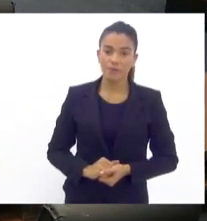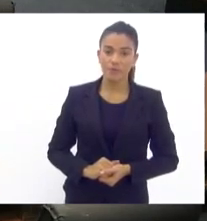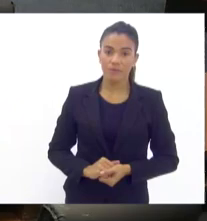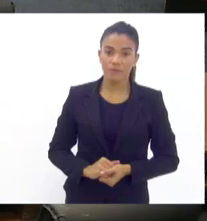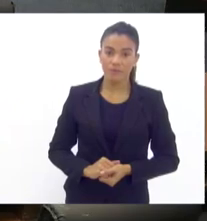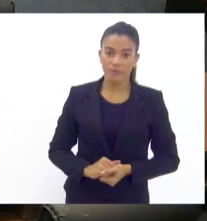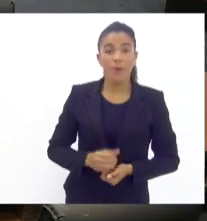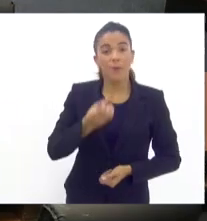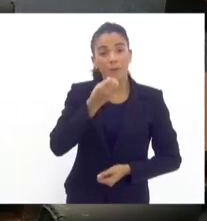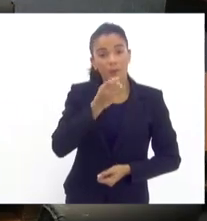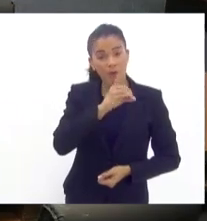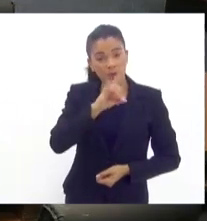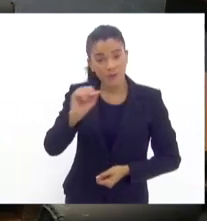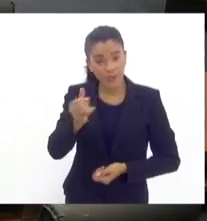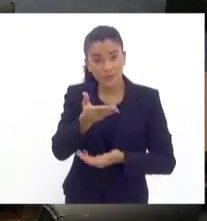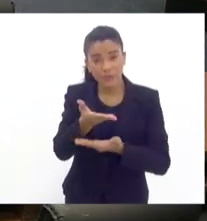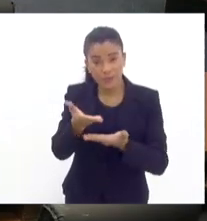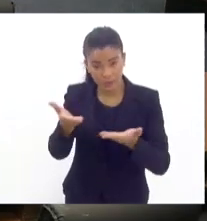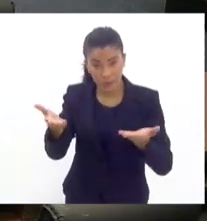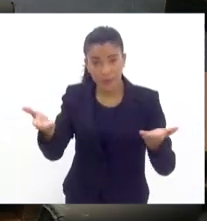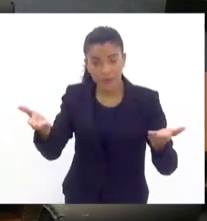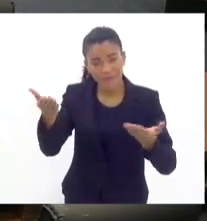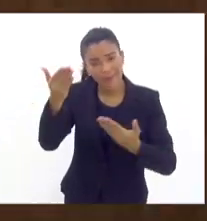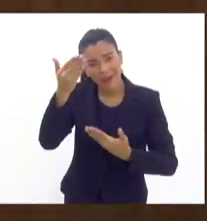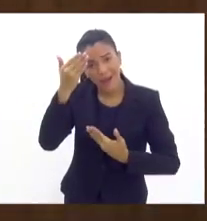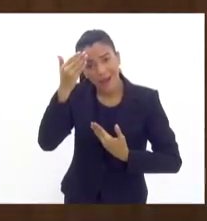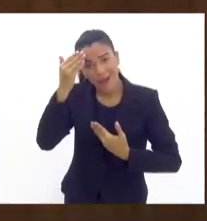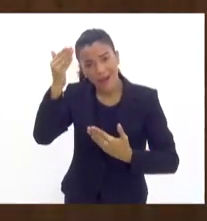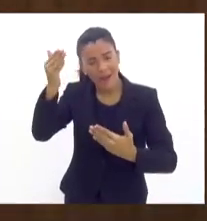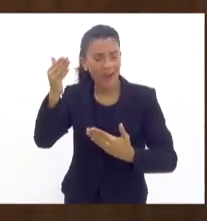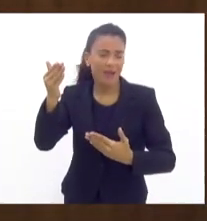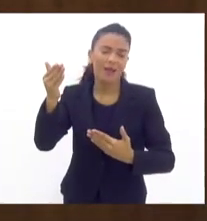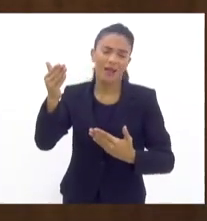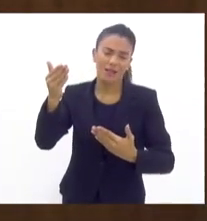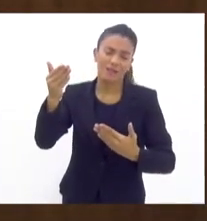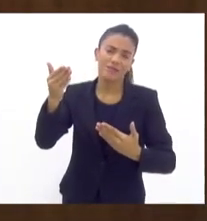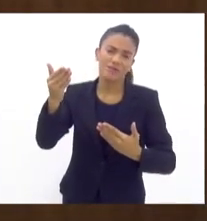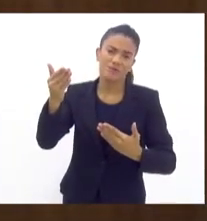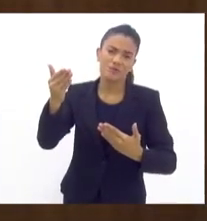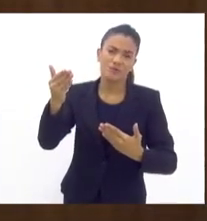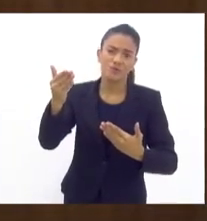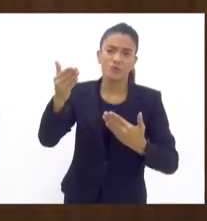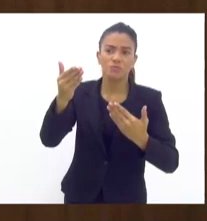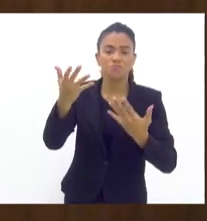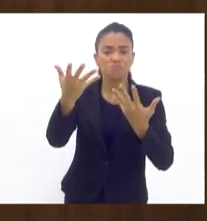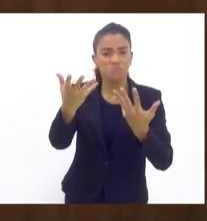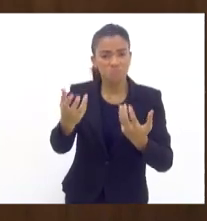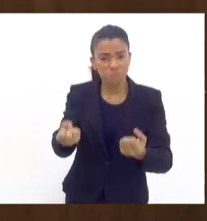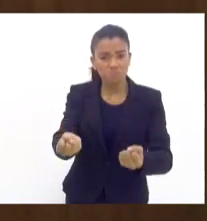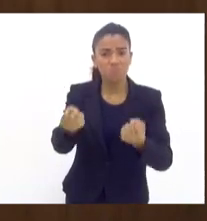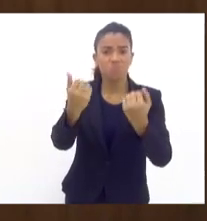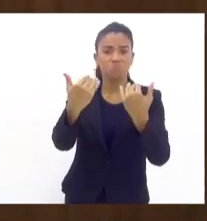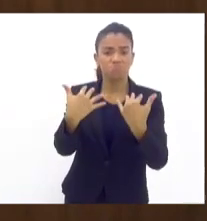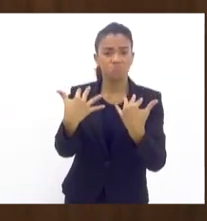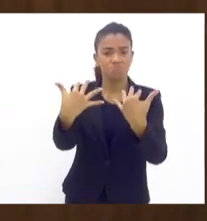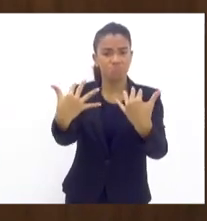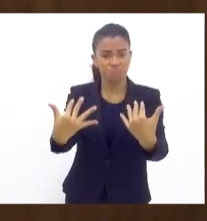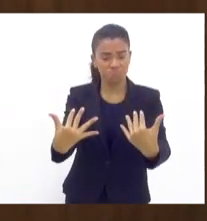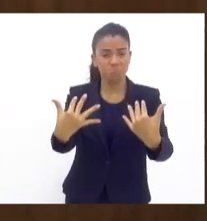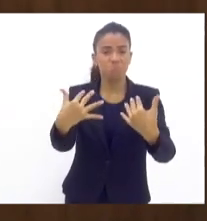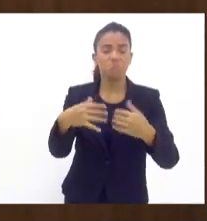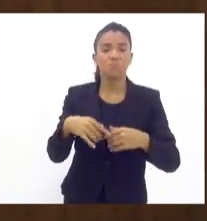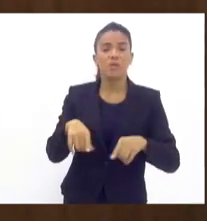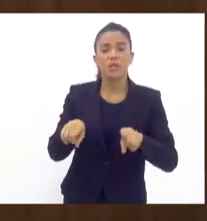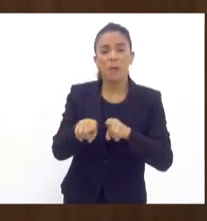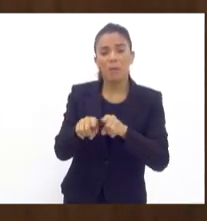Bom dia a todos. Agradeço imensamente a disposição desta Comissão de Segurança Pública, a